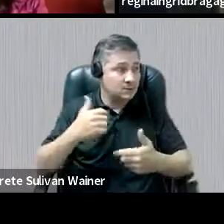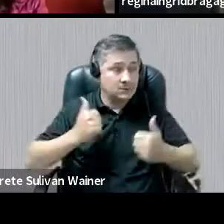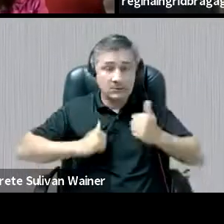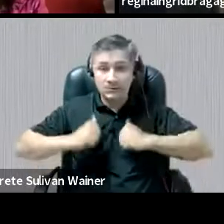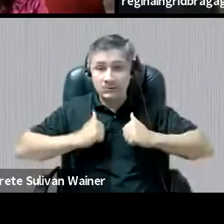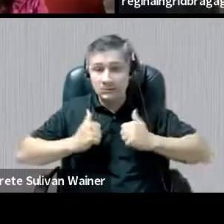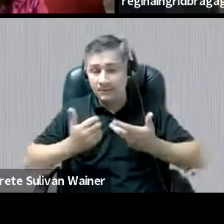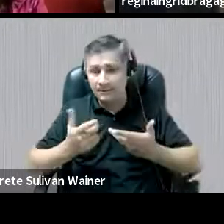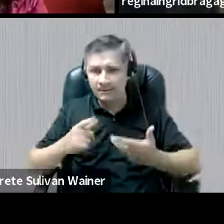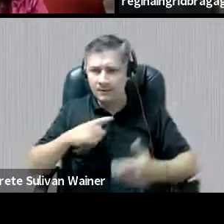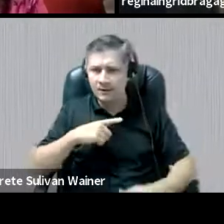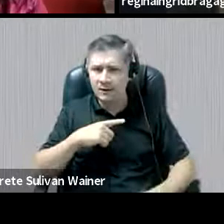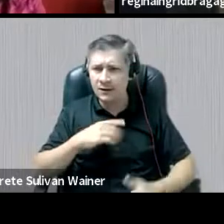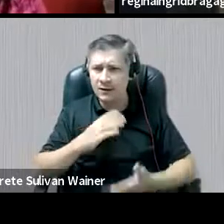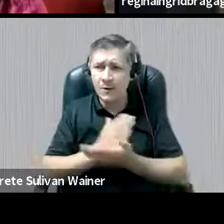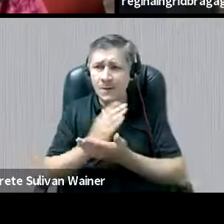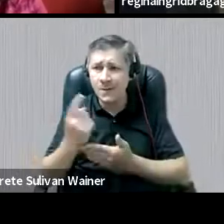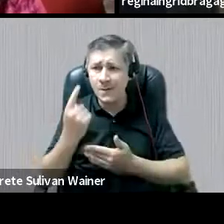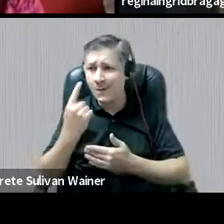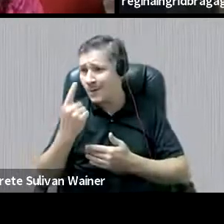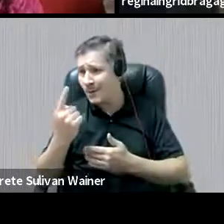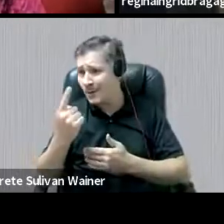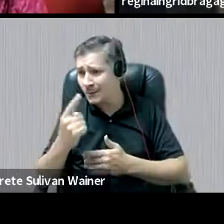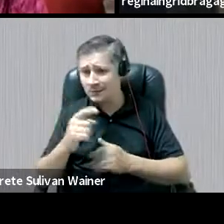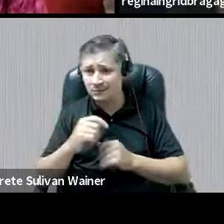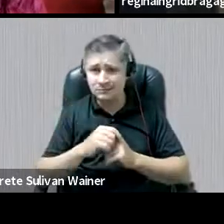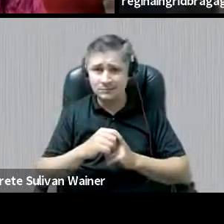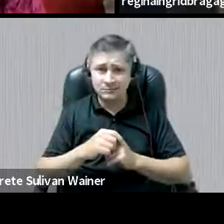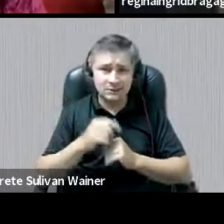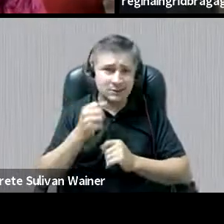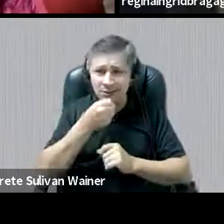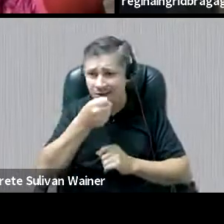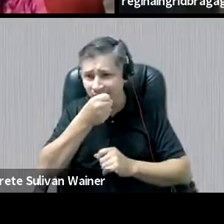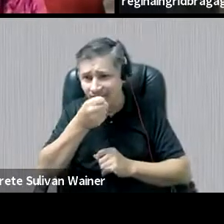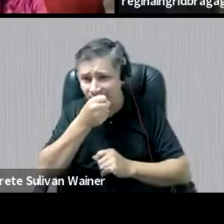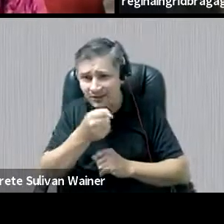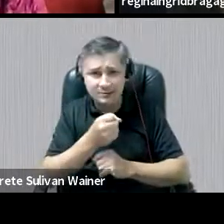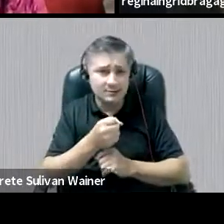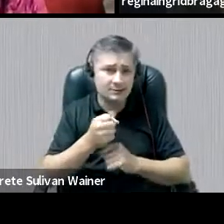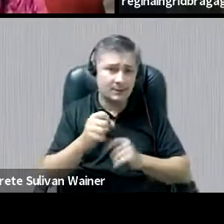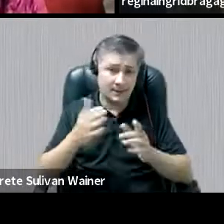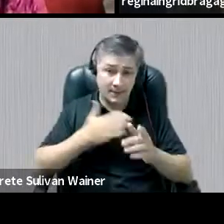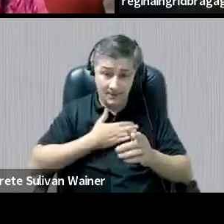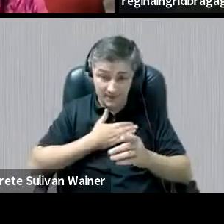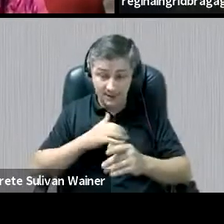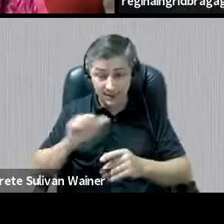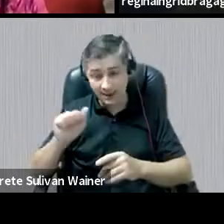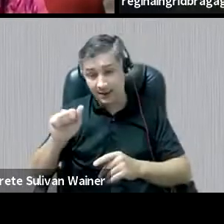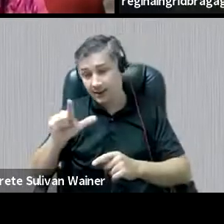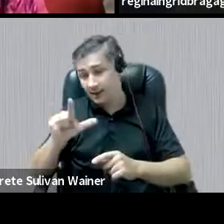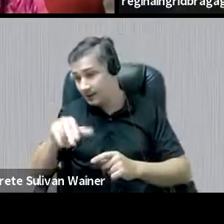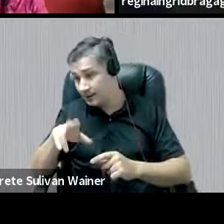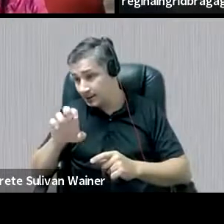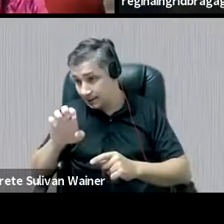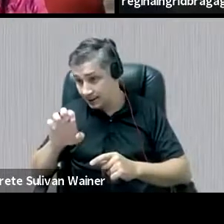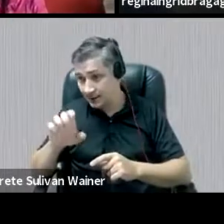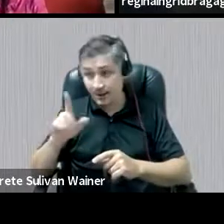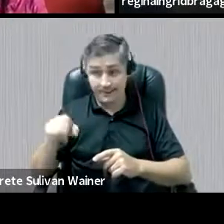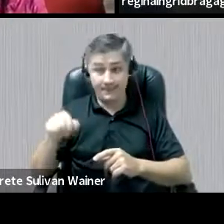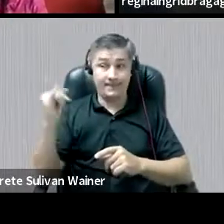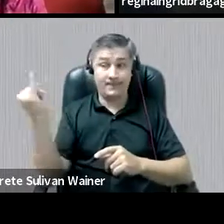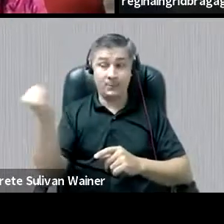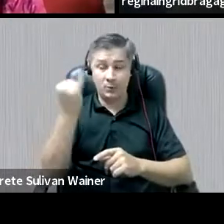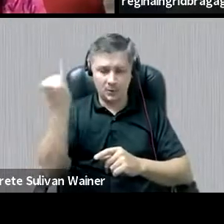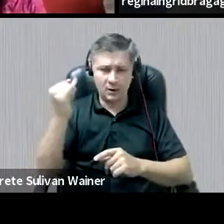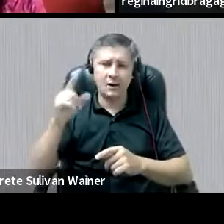um dos silêncios, né, nas entrevistas, e que para mim e para a Aline Lazzarotto foi muito importante, foi